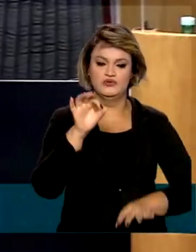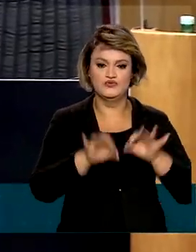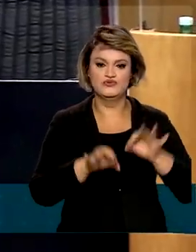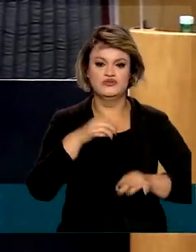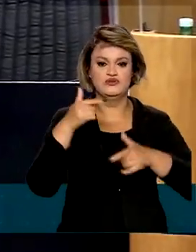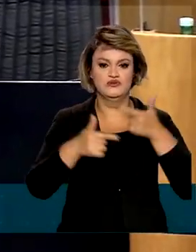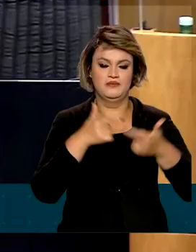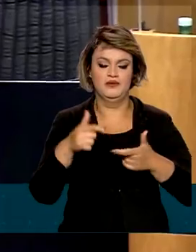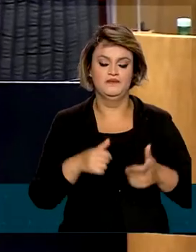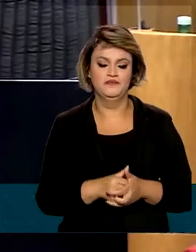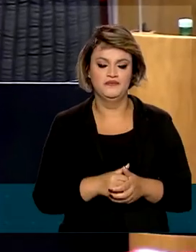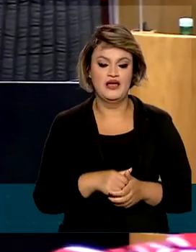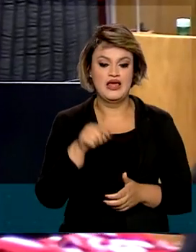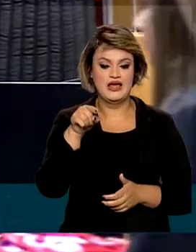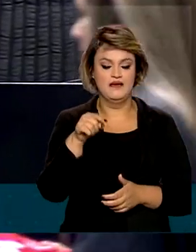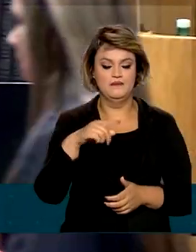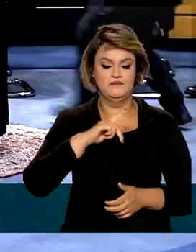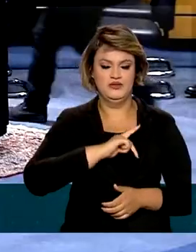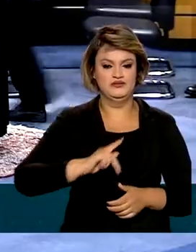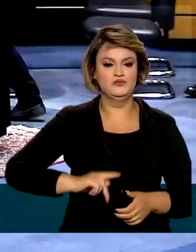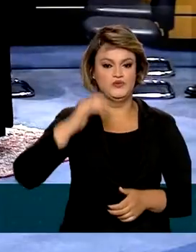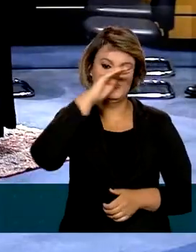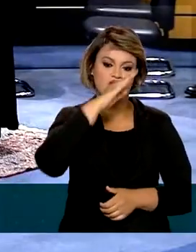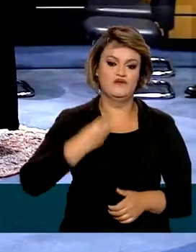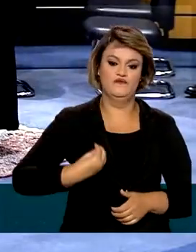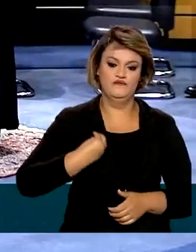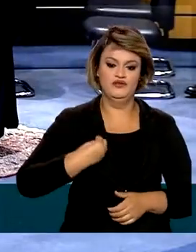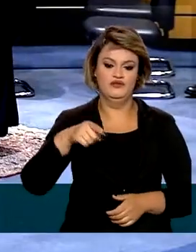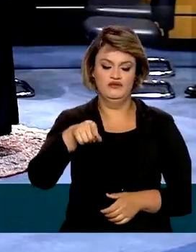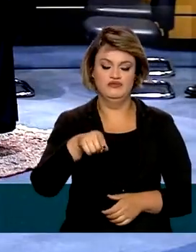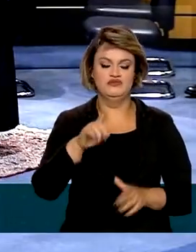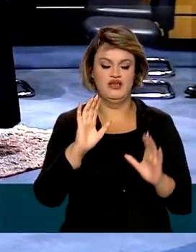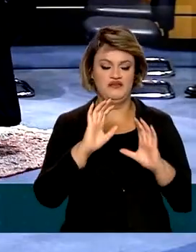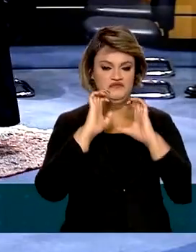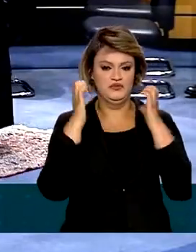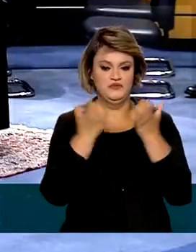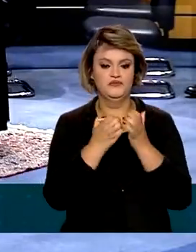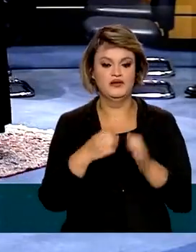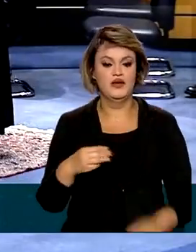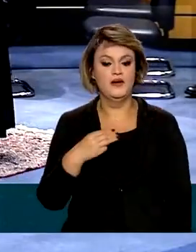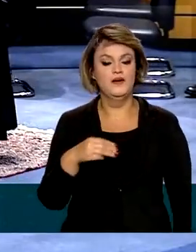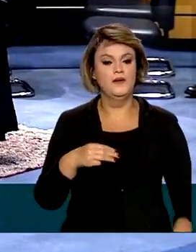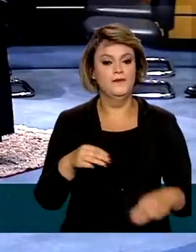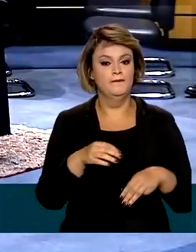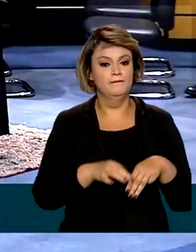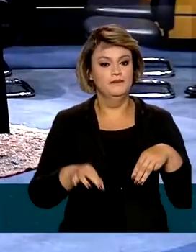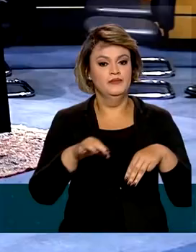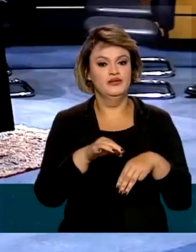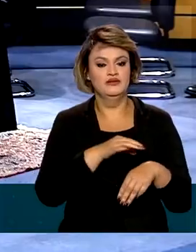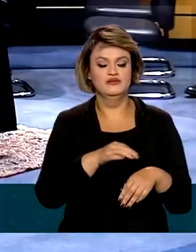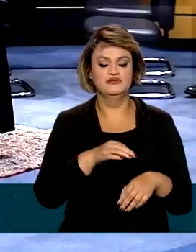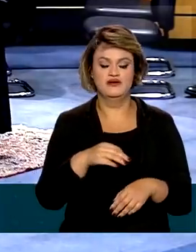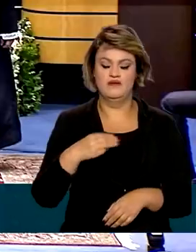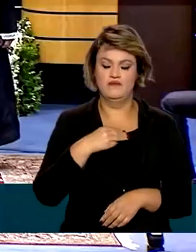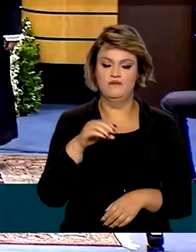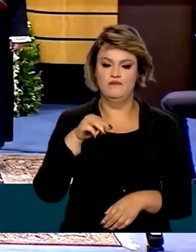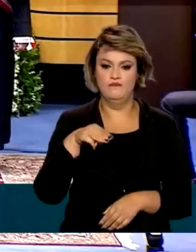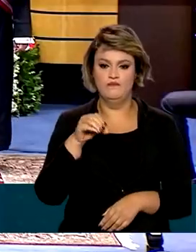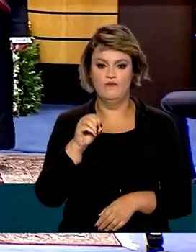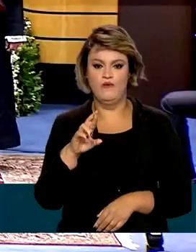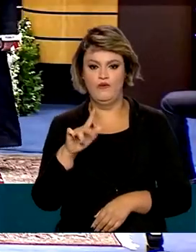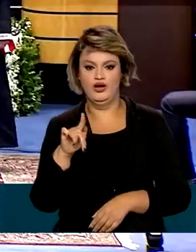Trabalho do país. O presidente Jair Bolsonaro participou da cerimônia. A ministra Morgana Richa e os ministros Almauri